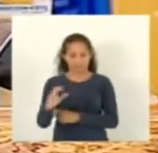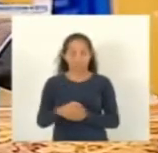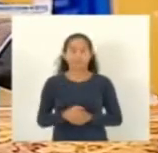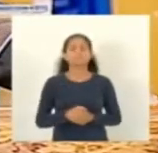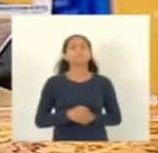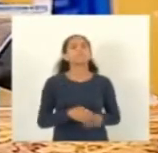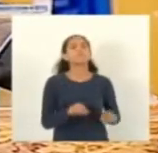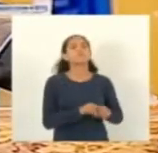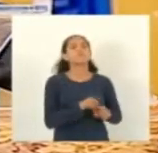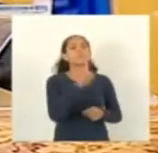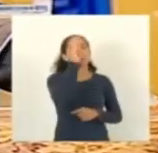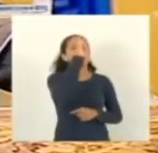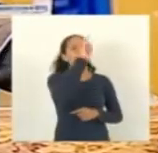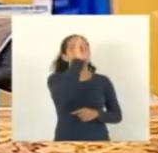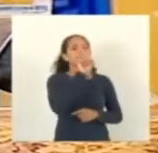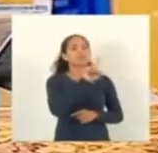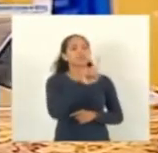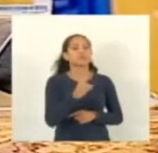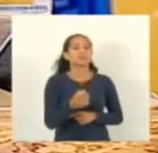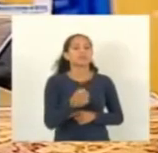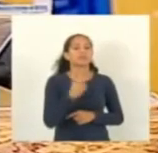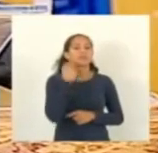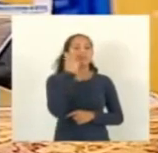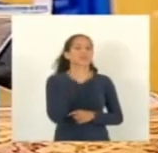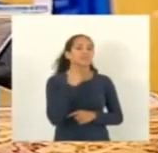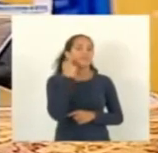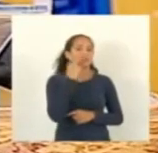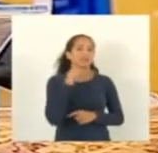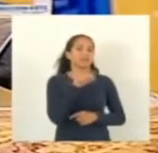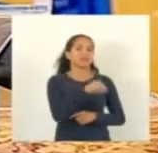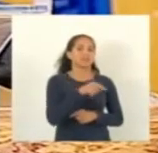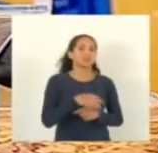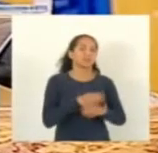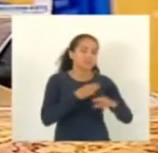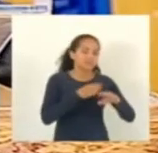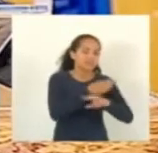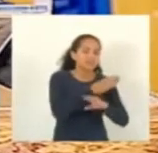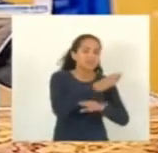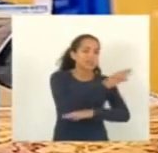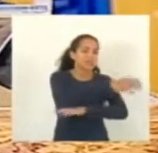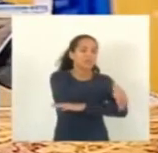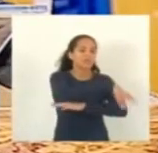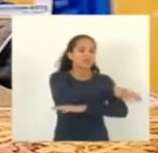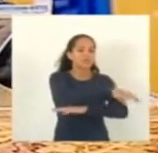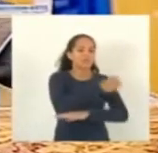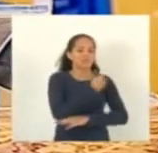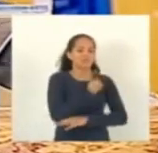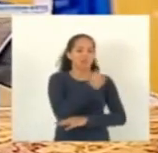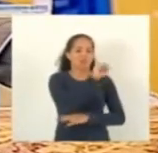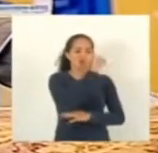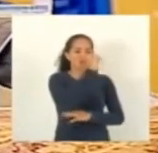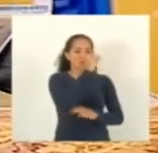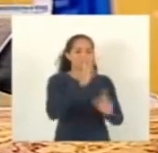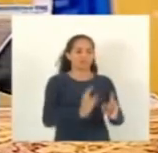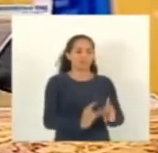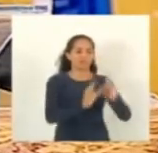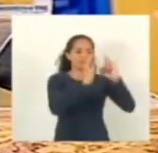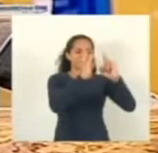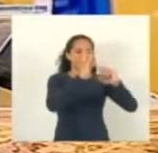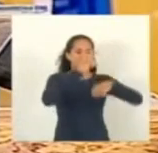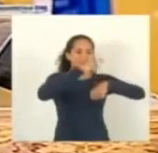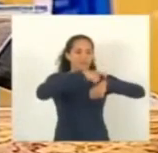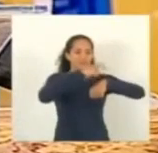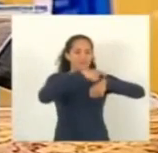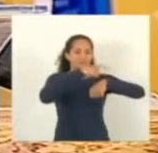ex-vereador Marinho Delmaestro, que ele ia para a Praça Oito pedir com o Pires na mão, pedindo